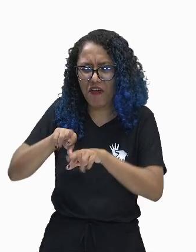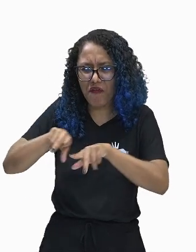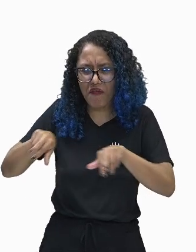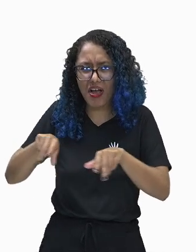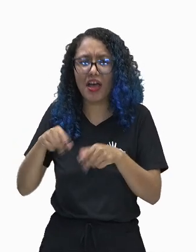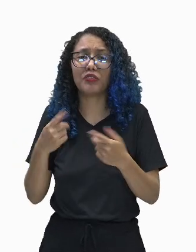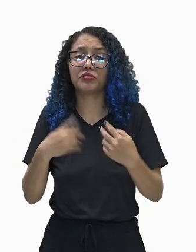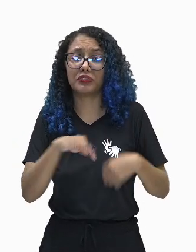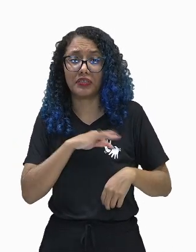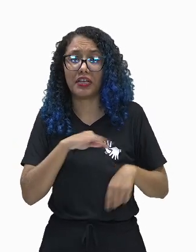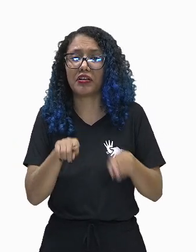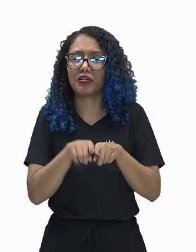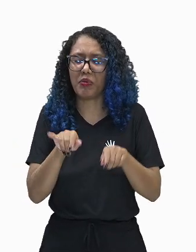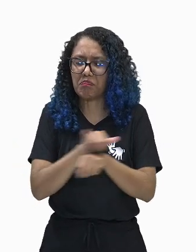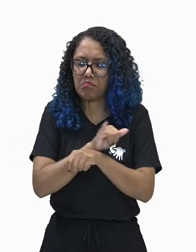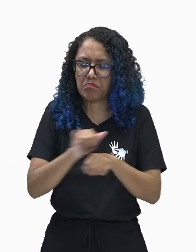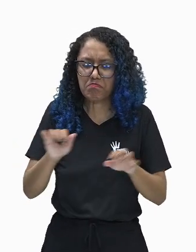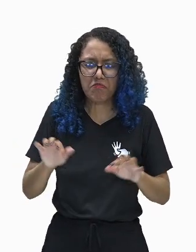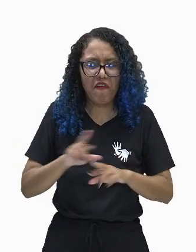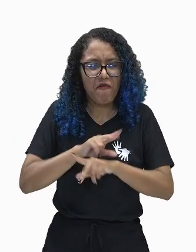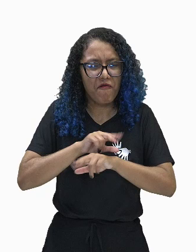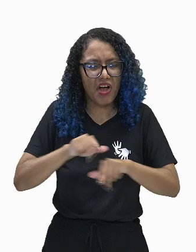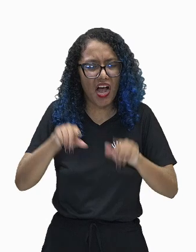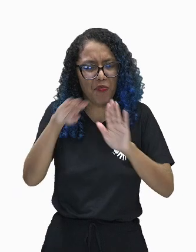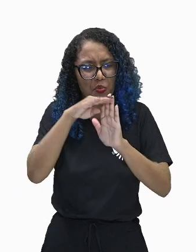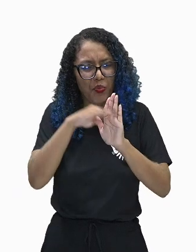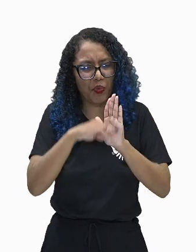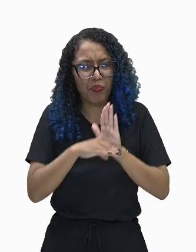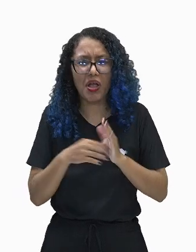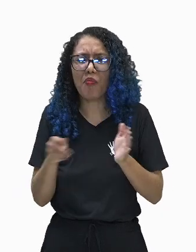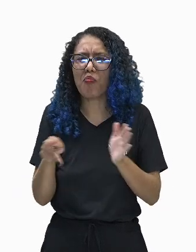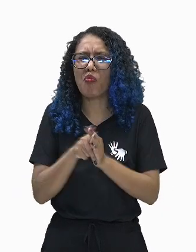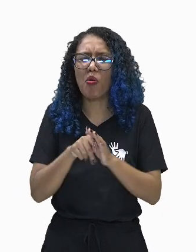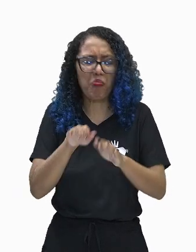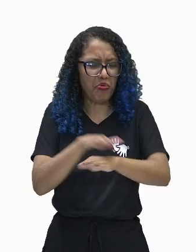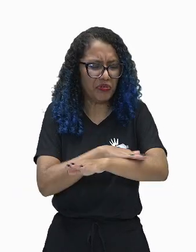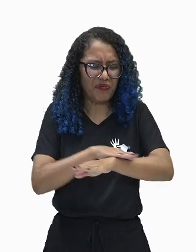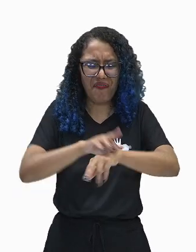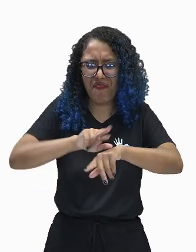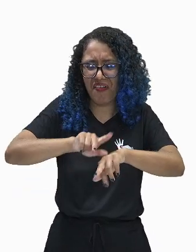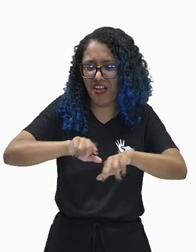e as amostras que eles observavam vinham de vários tecidos ou de vários